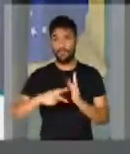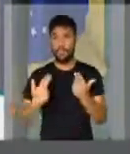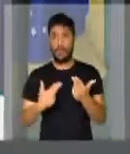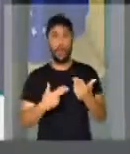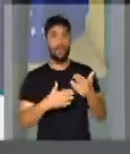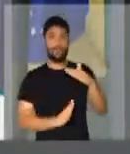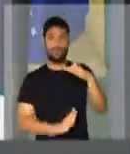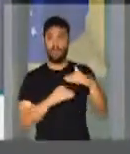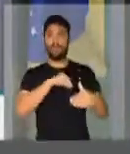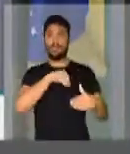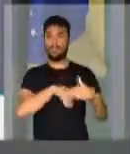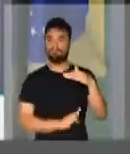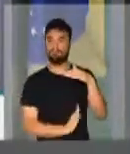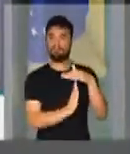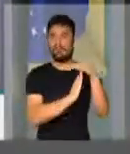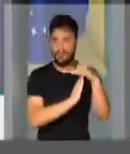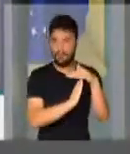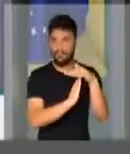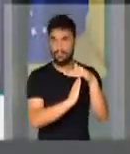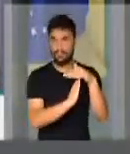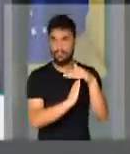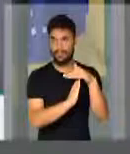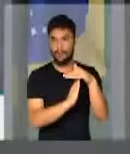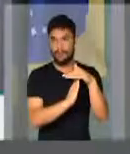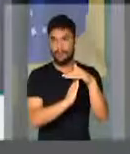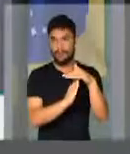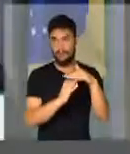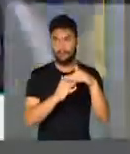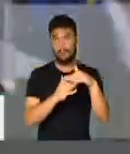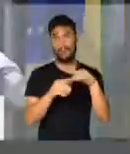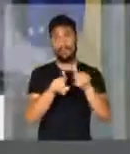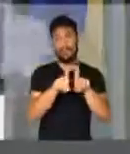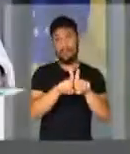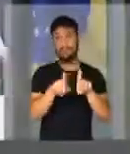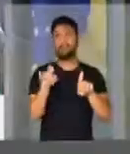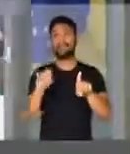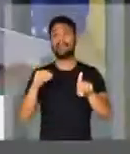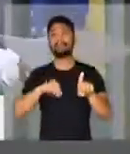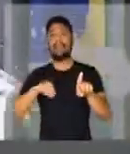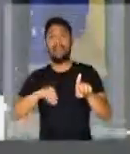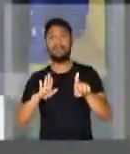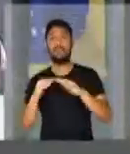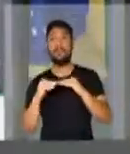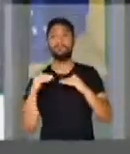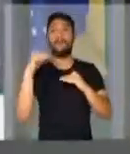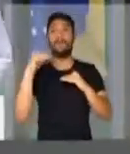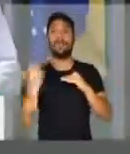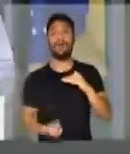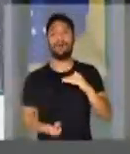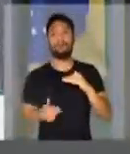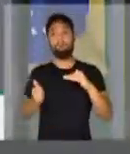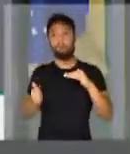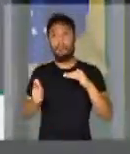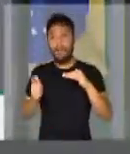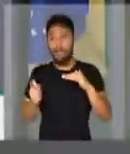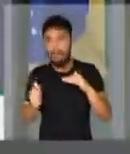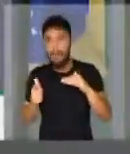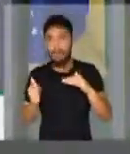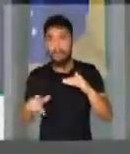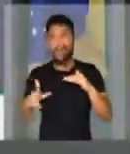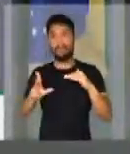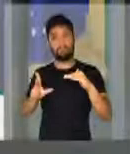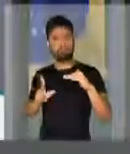um teto, um teto para aquele que faz parte do regime geral da Previdência e quem quer ganhar mais do teto paga uma